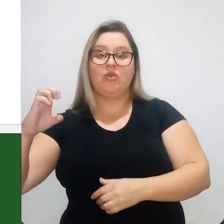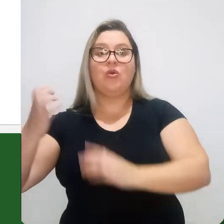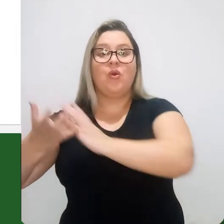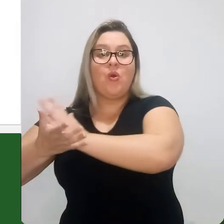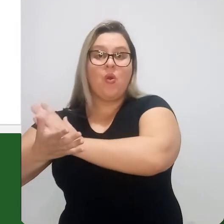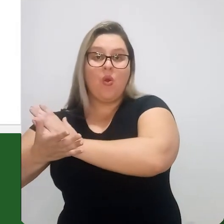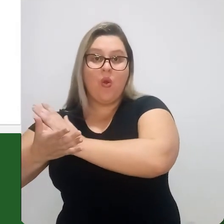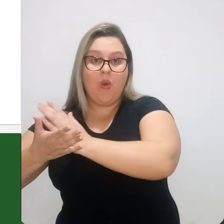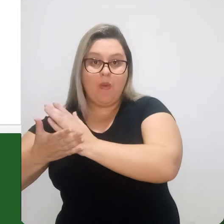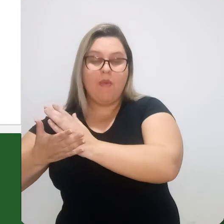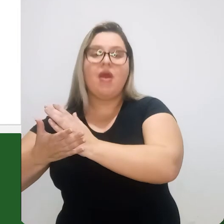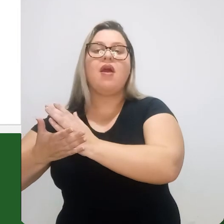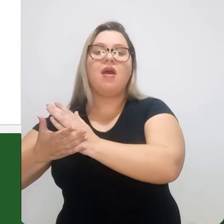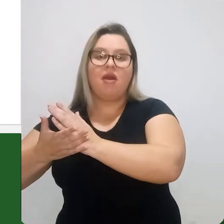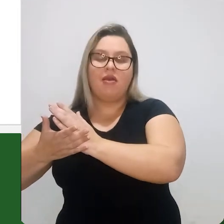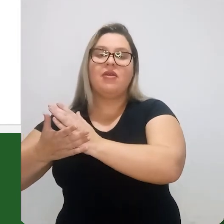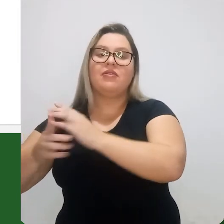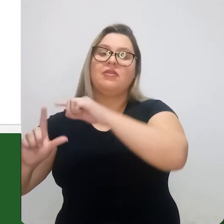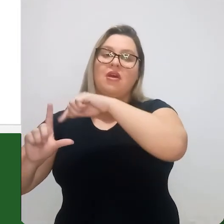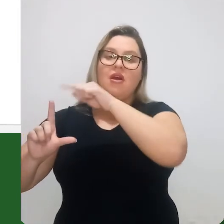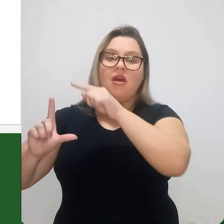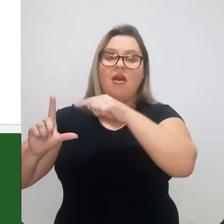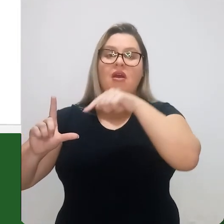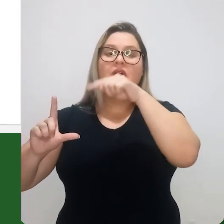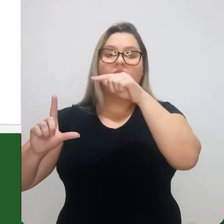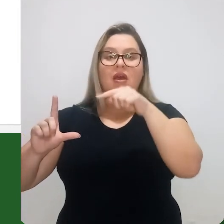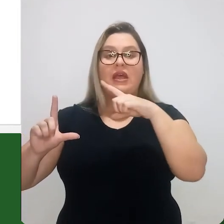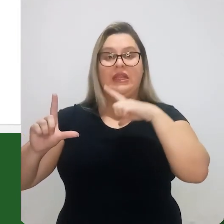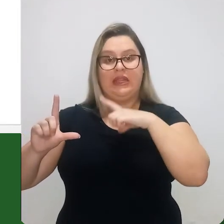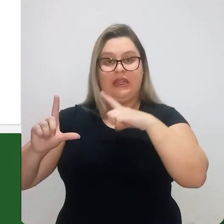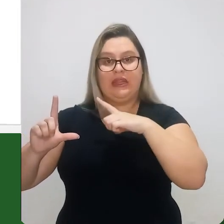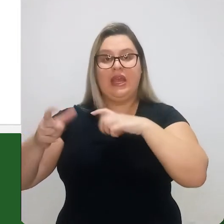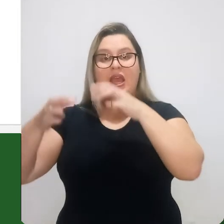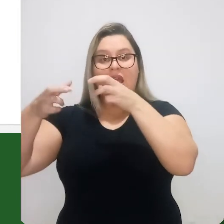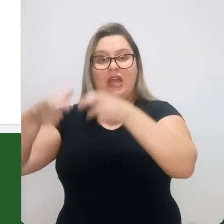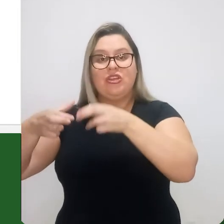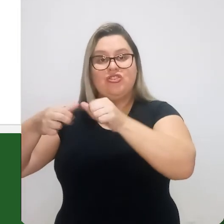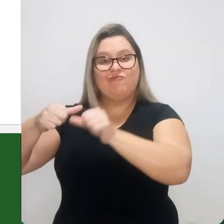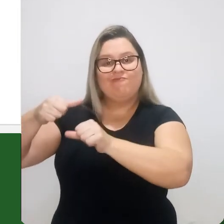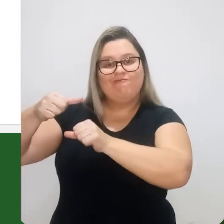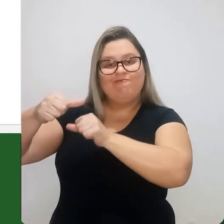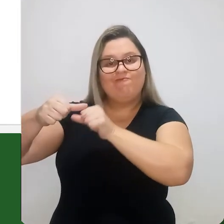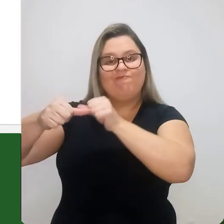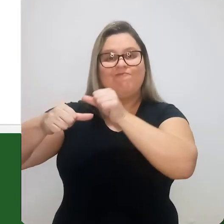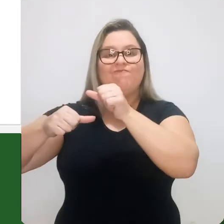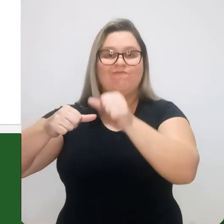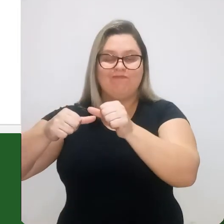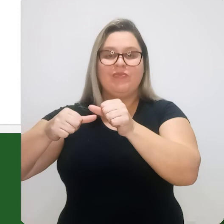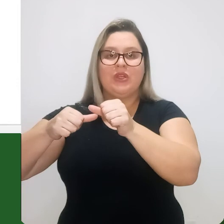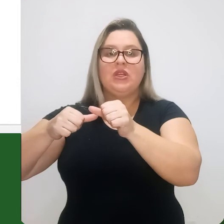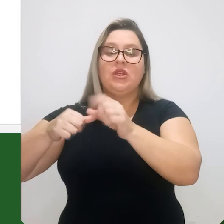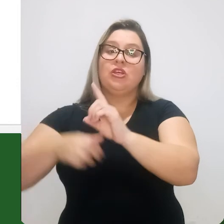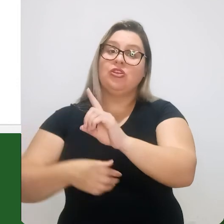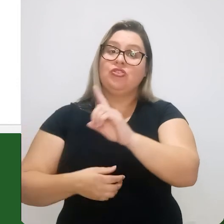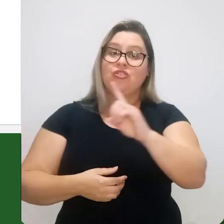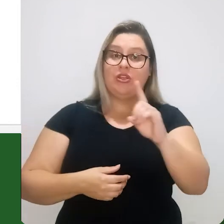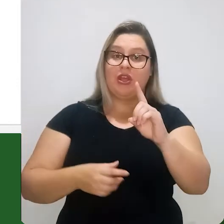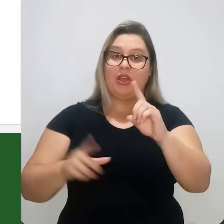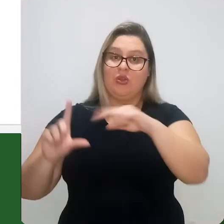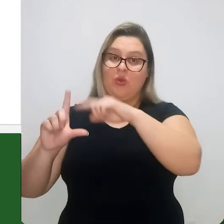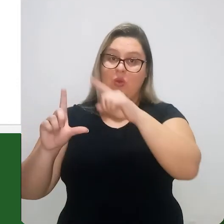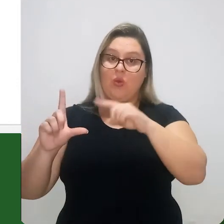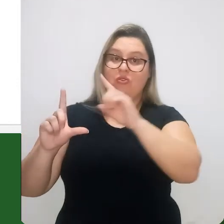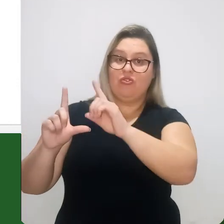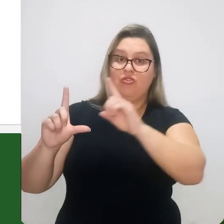nós temos a fase de origem, nós temos aqui entre as duas curvas uma região mista, que a região de transformação de fase e do